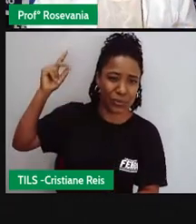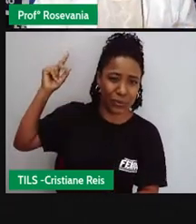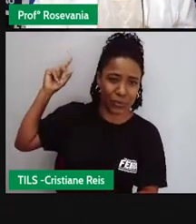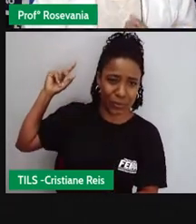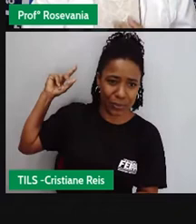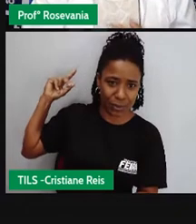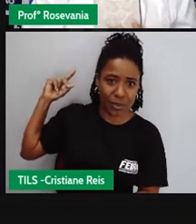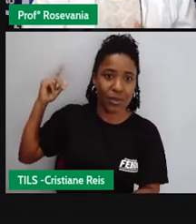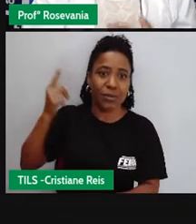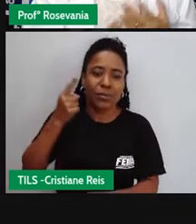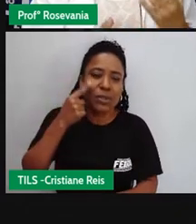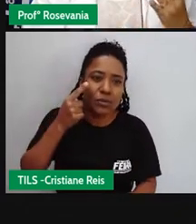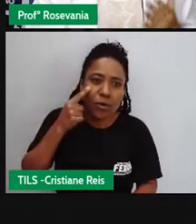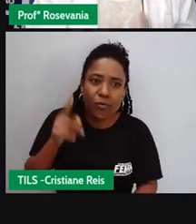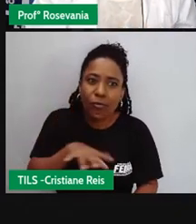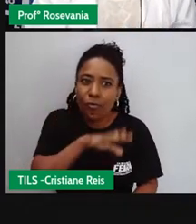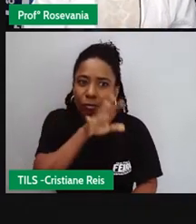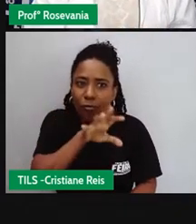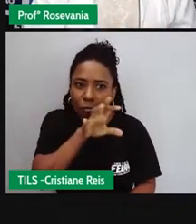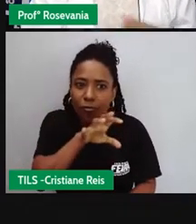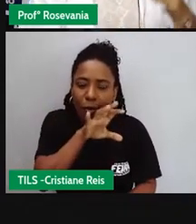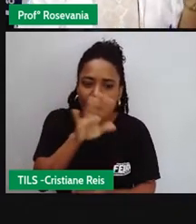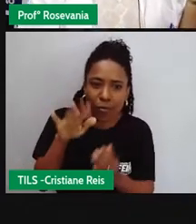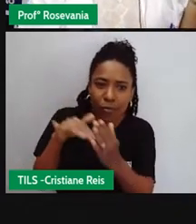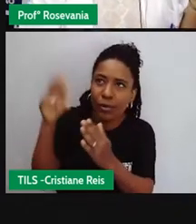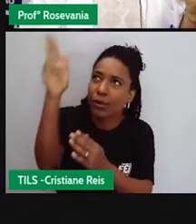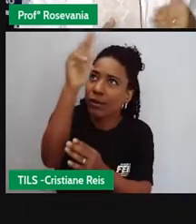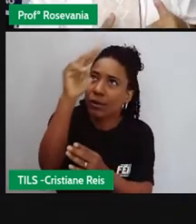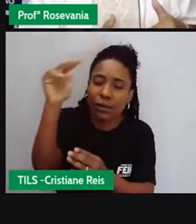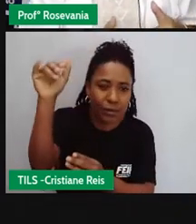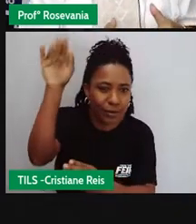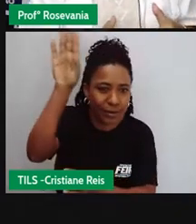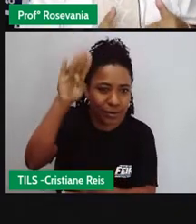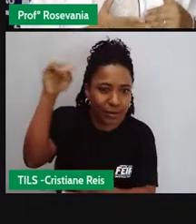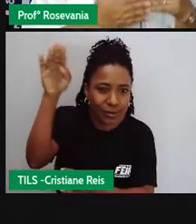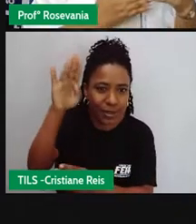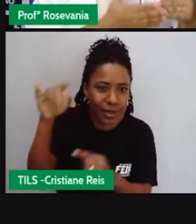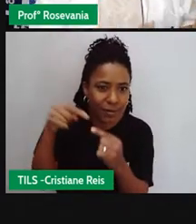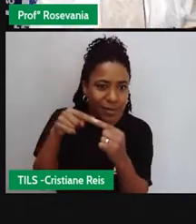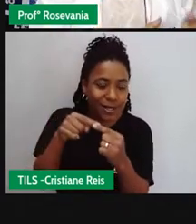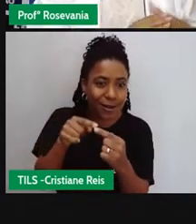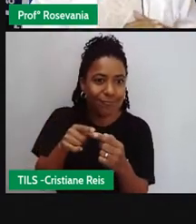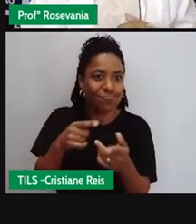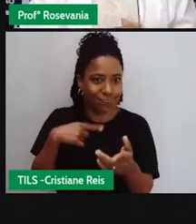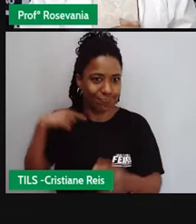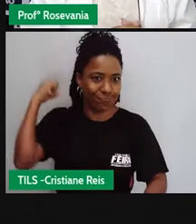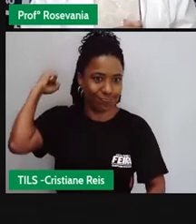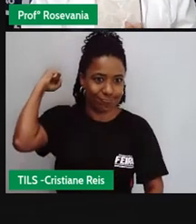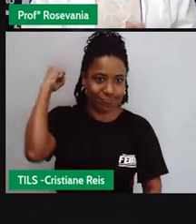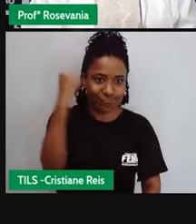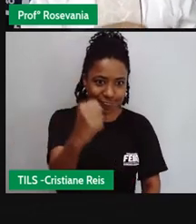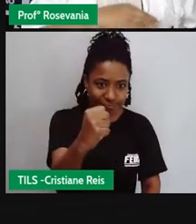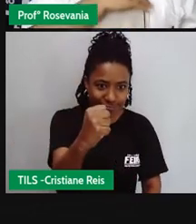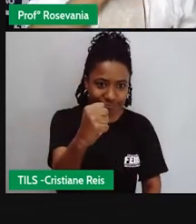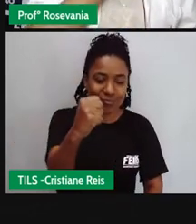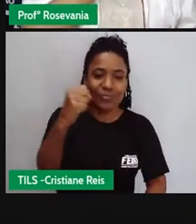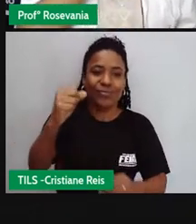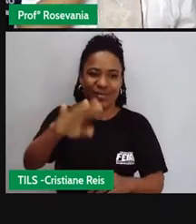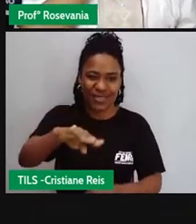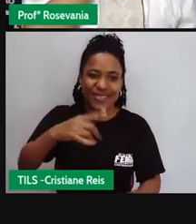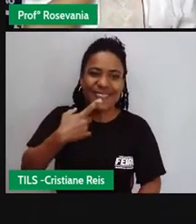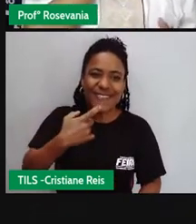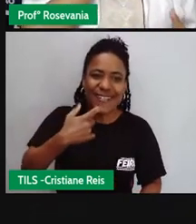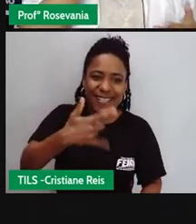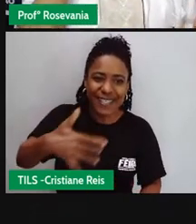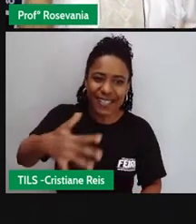os animais que eles eram, que eles eles eram, caçavam. Mostravam muito. Atitudes do dia a dia. Eles